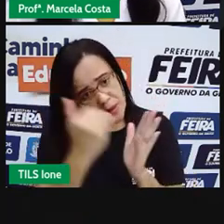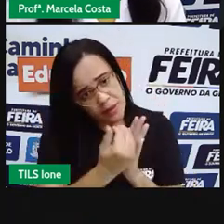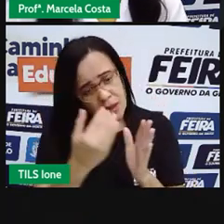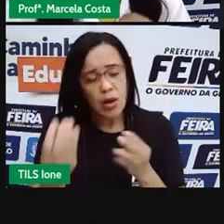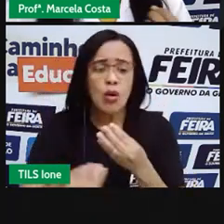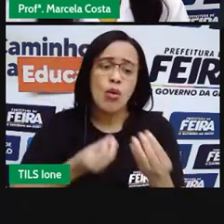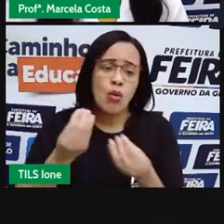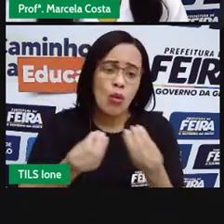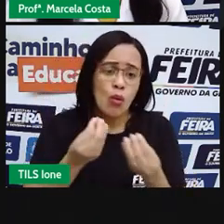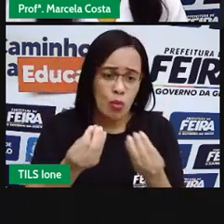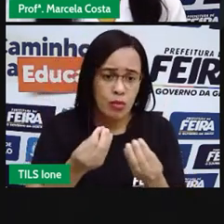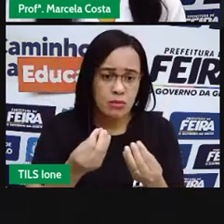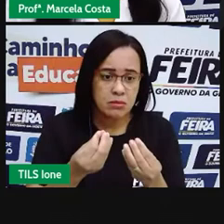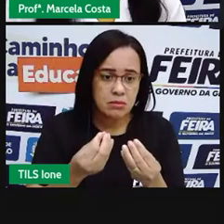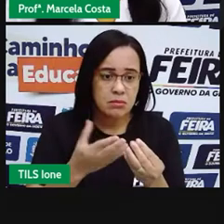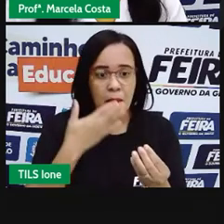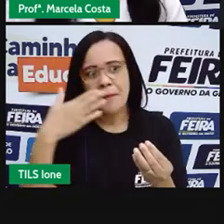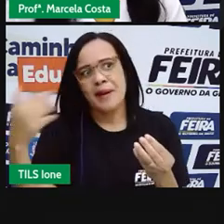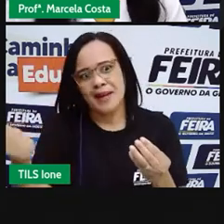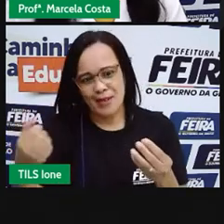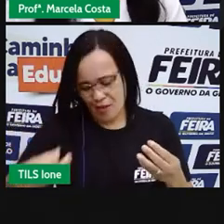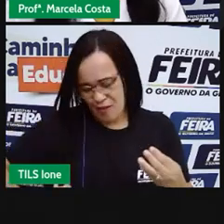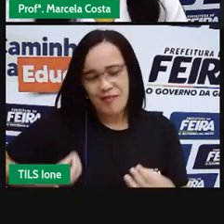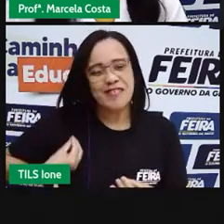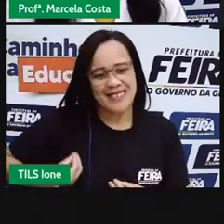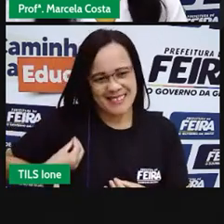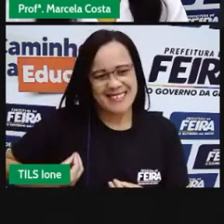casa para ter uma comunidade melhor.